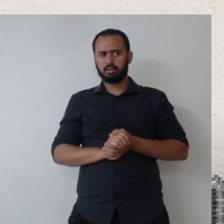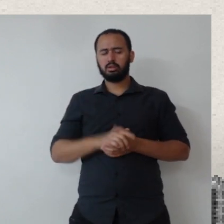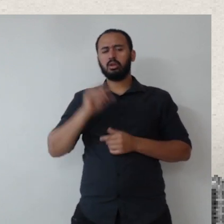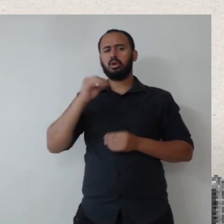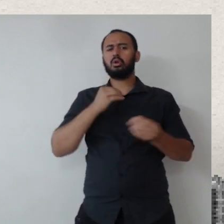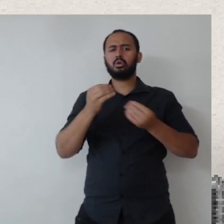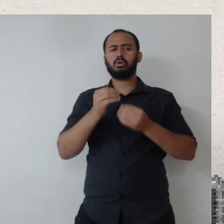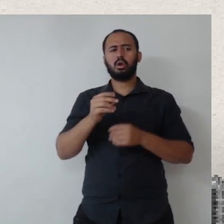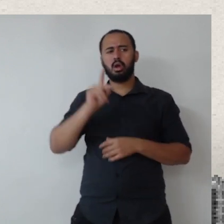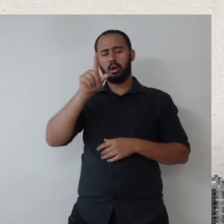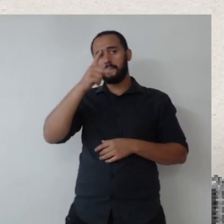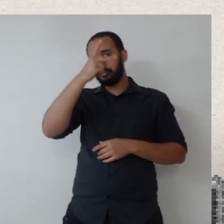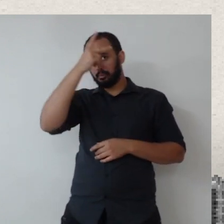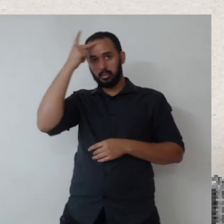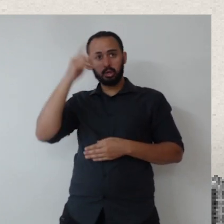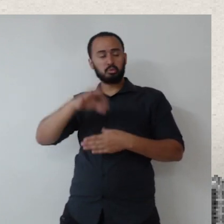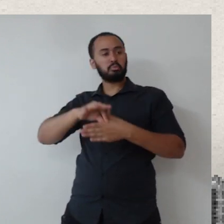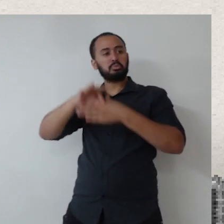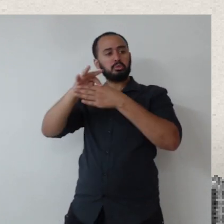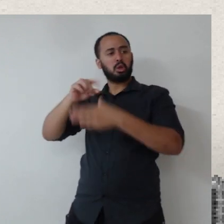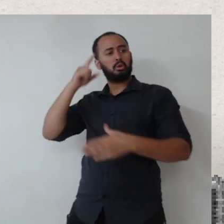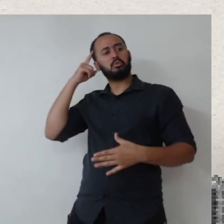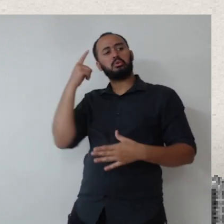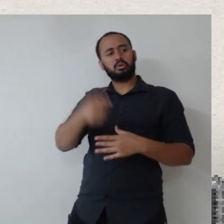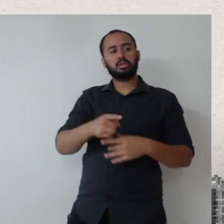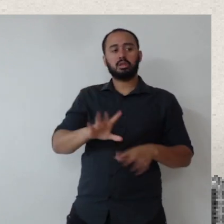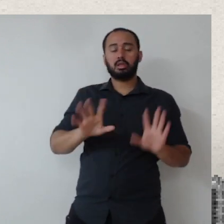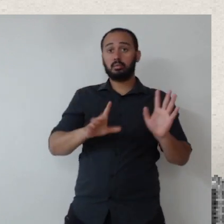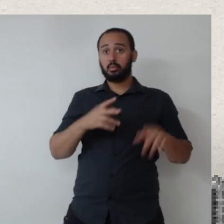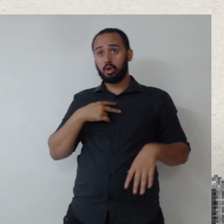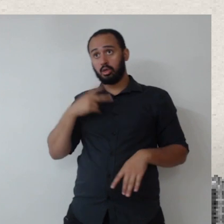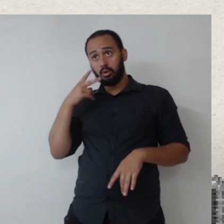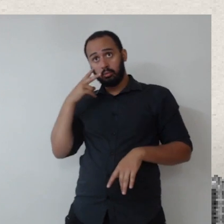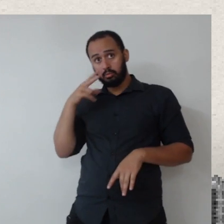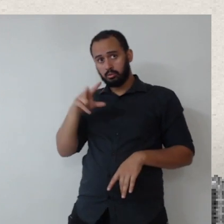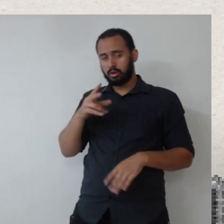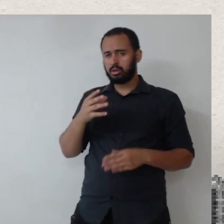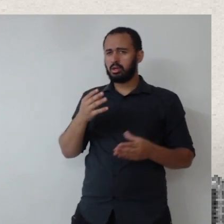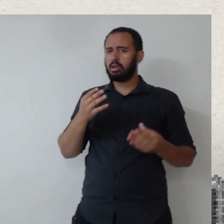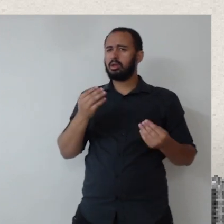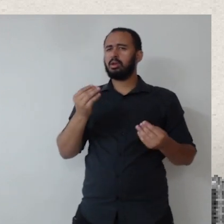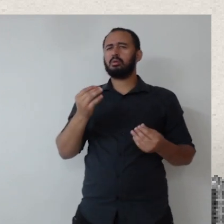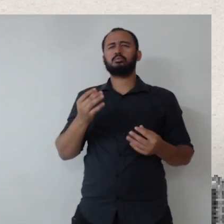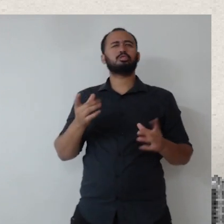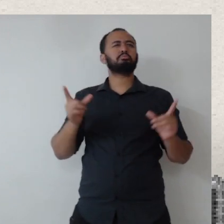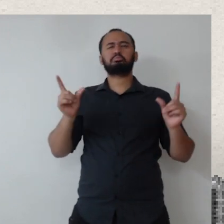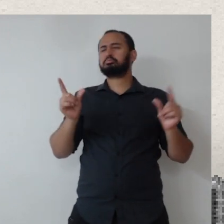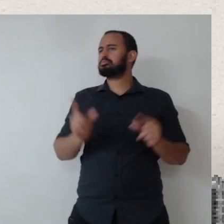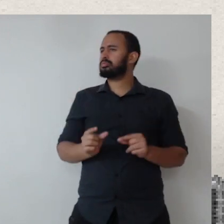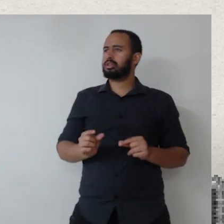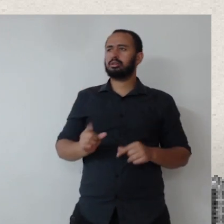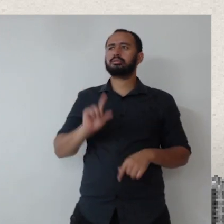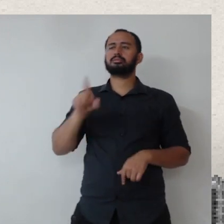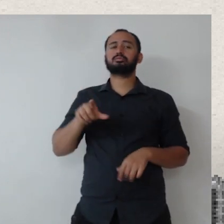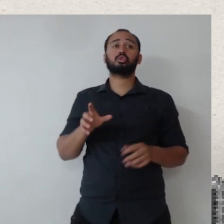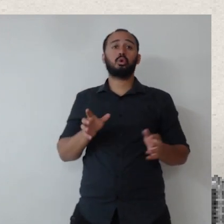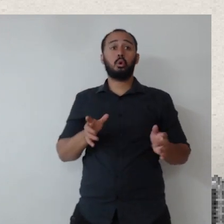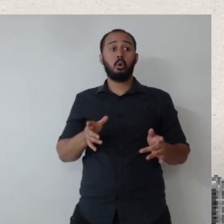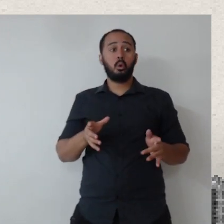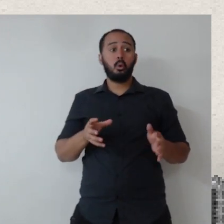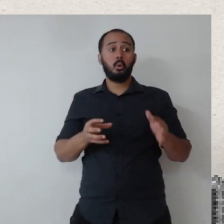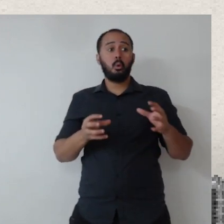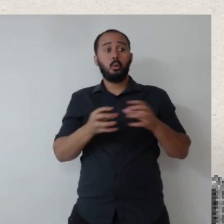também do que está lá, do tomador de decisão, mas, assim, do ponto de vista de política pública ainda é muito incipiente, assim. O setor público